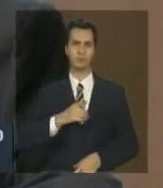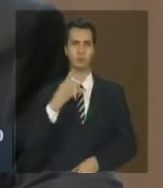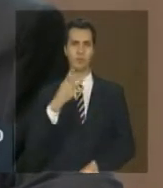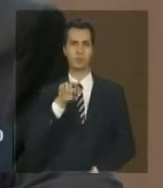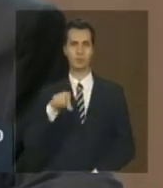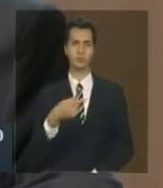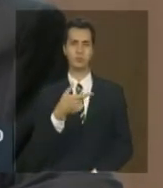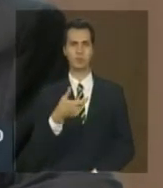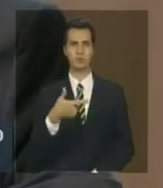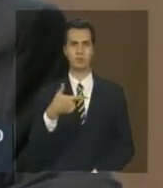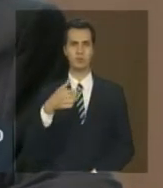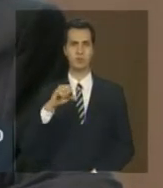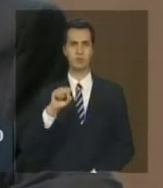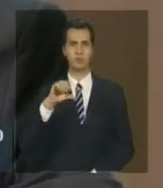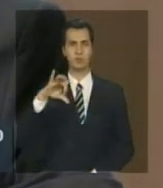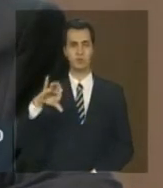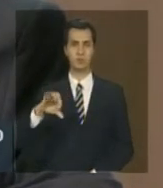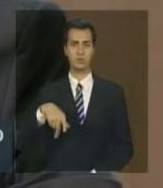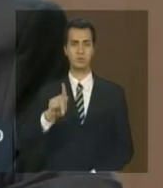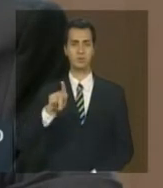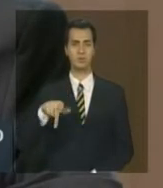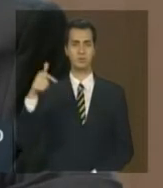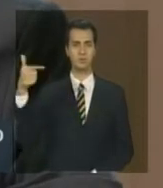km² de área desmatada